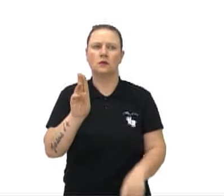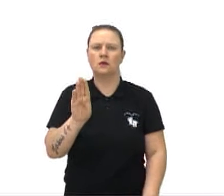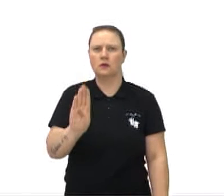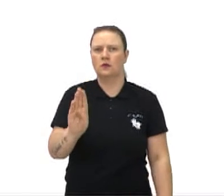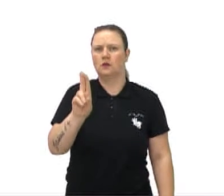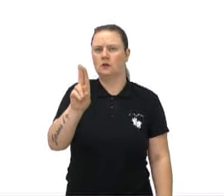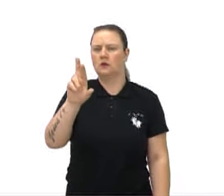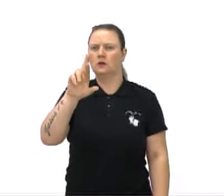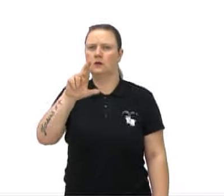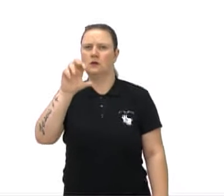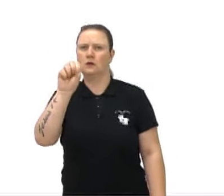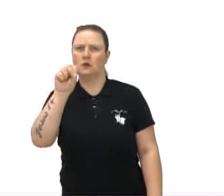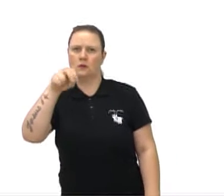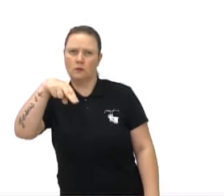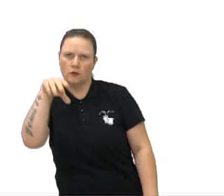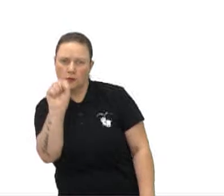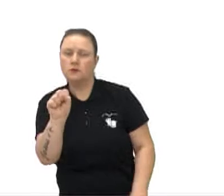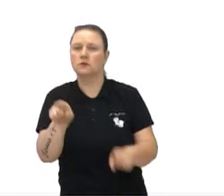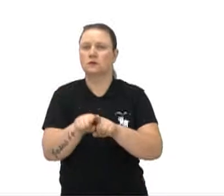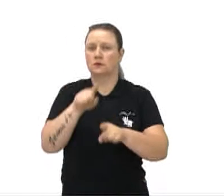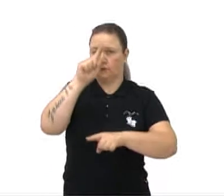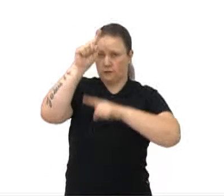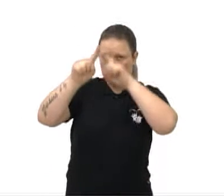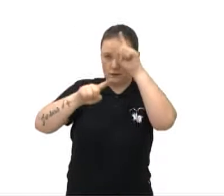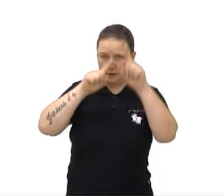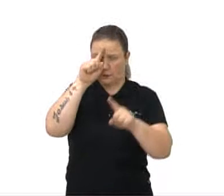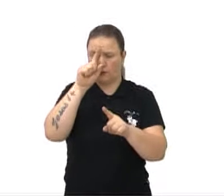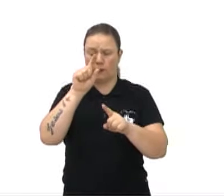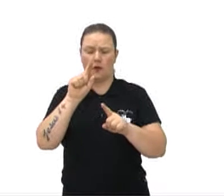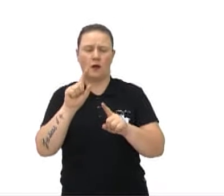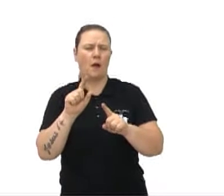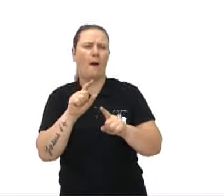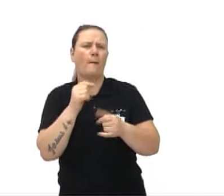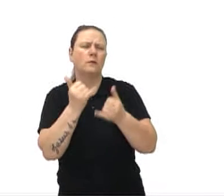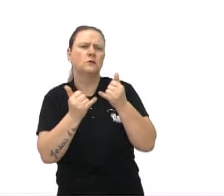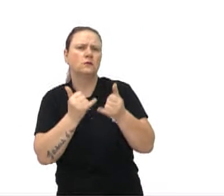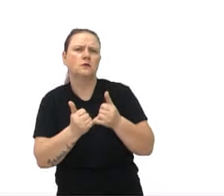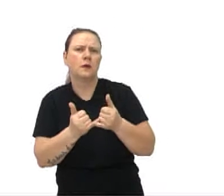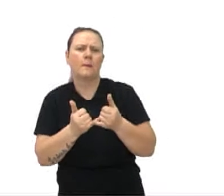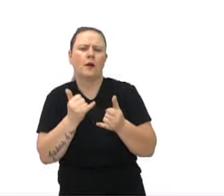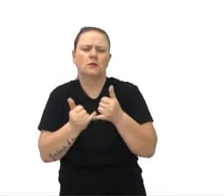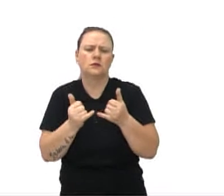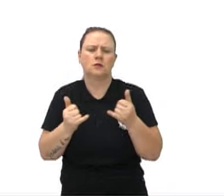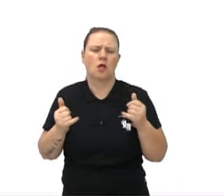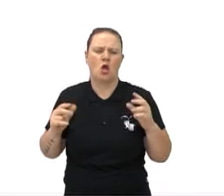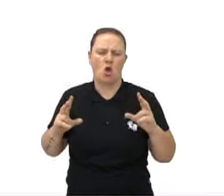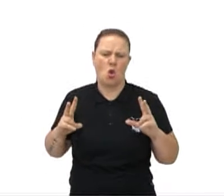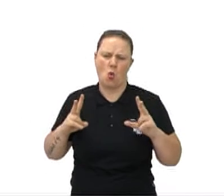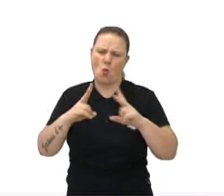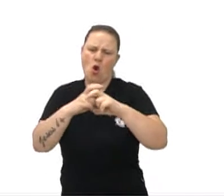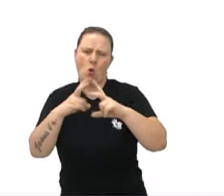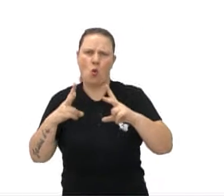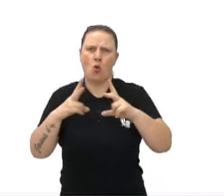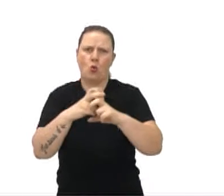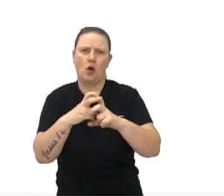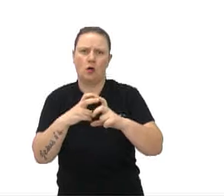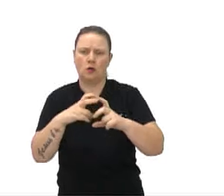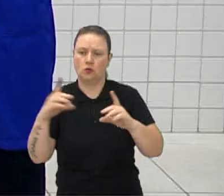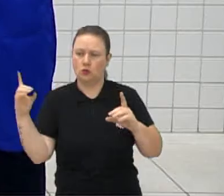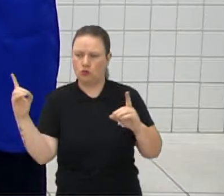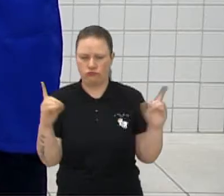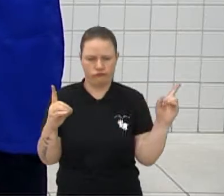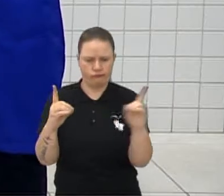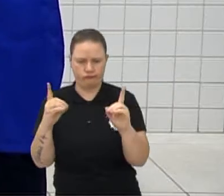Sendo adicionado como ideia, a simulação a uma luta, quando dançarinos oponentes se encontram.